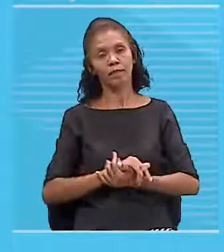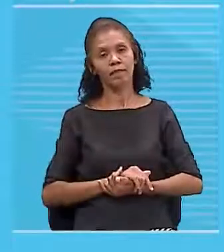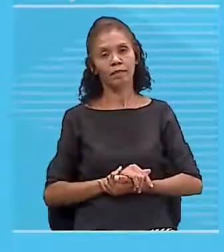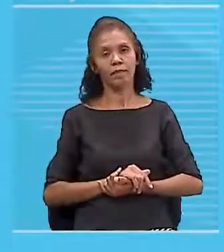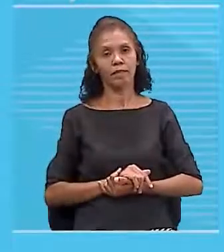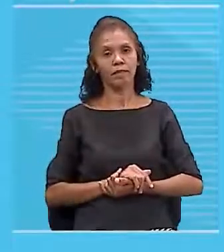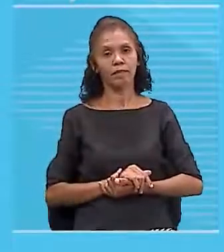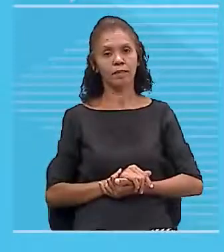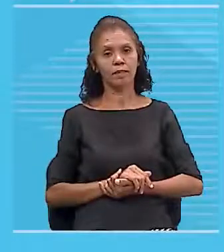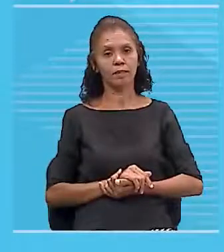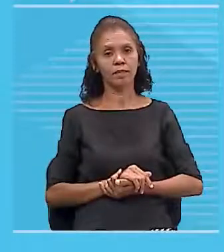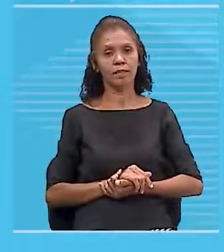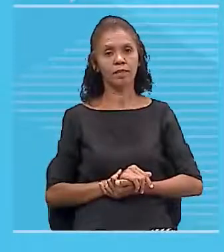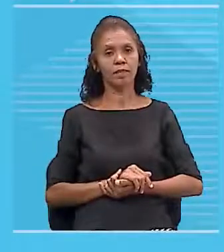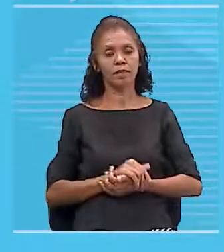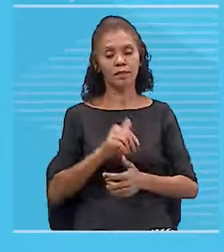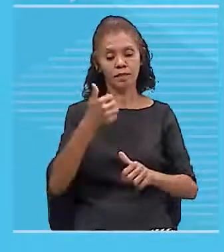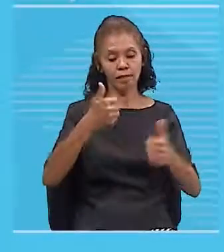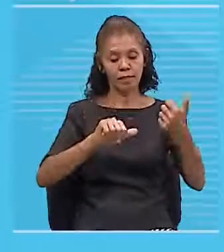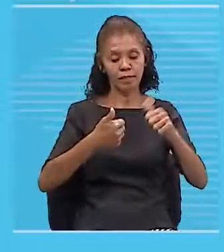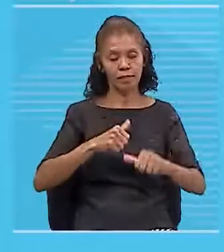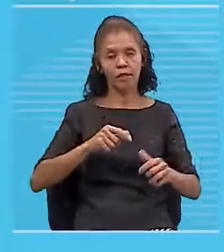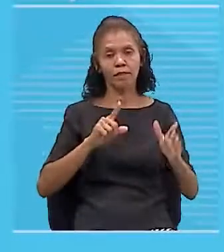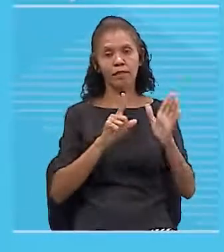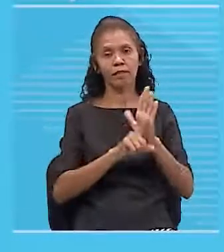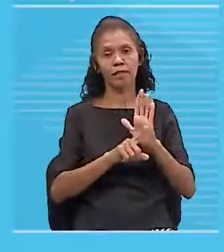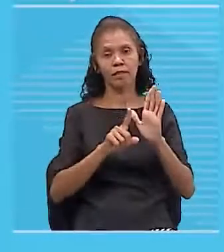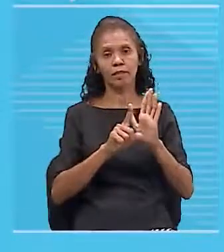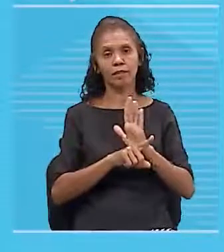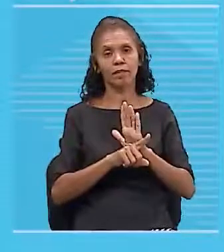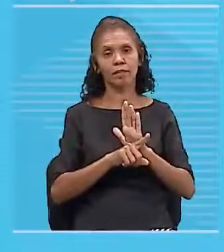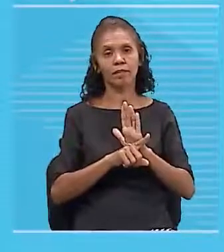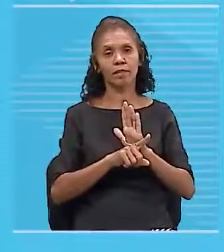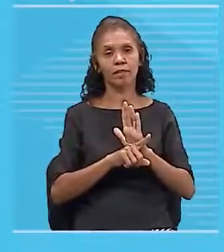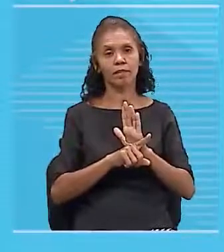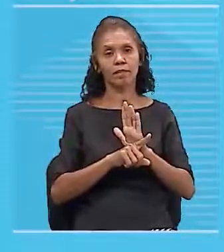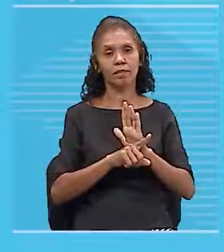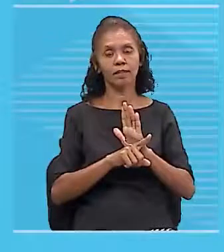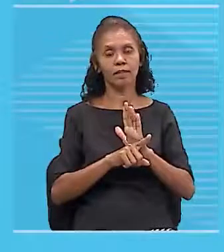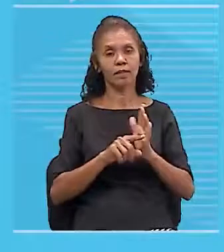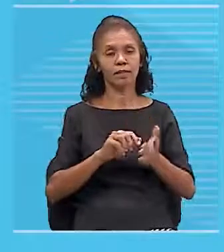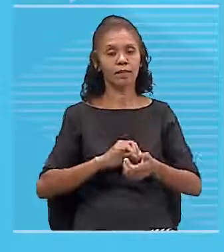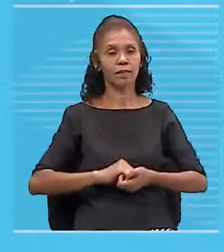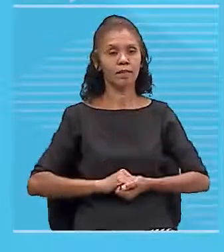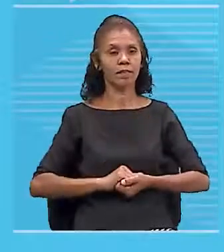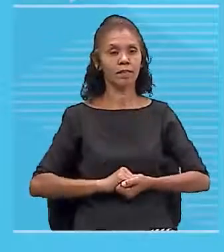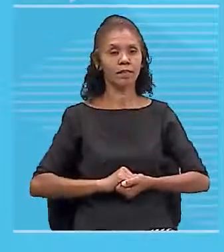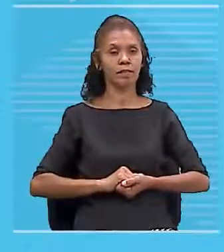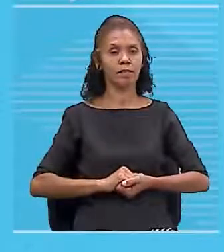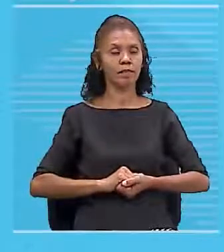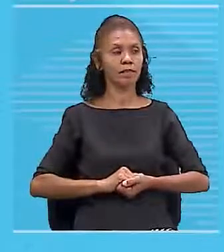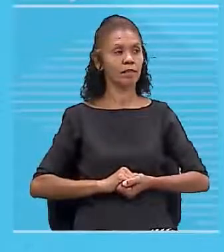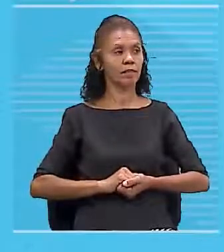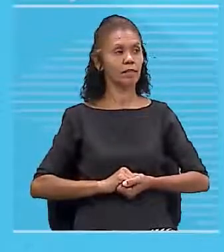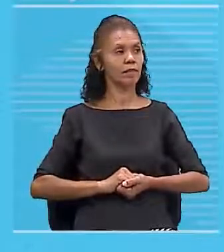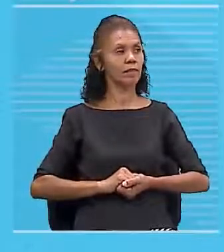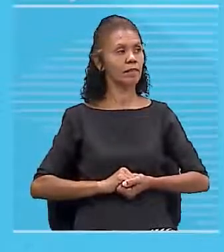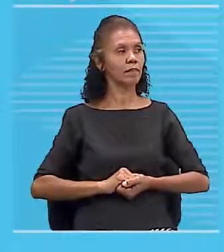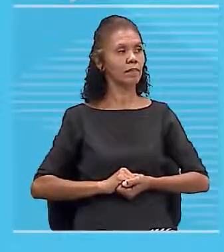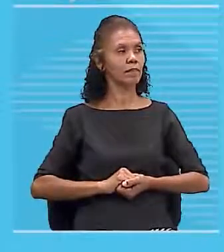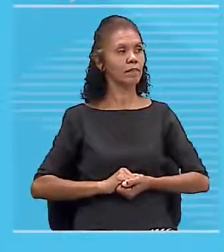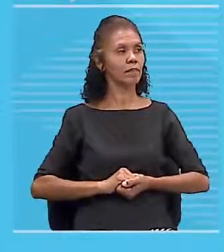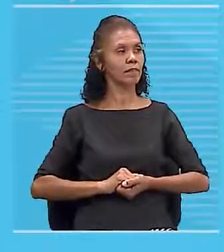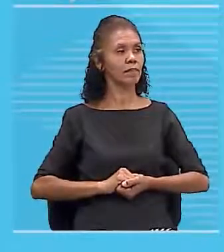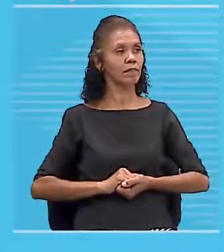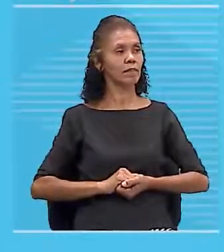para que vocês possam analisar essas questões, tá? E aí, gente volta com a resolução. Eu vou